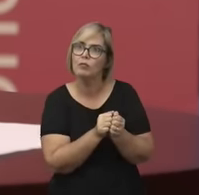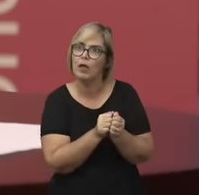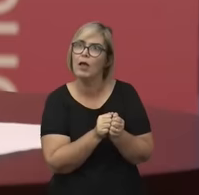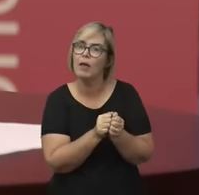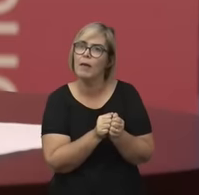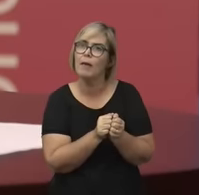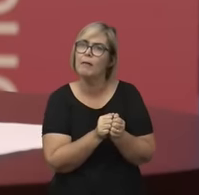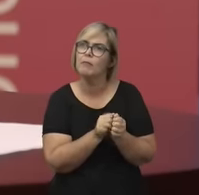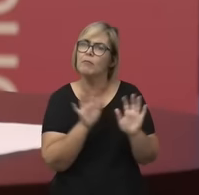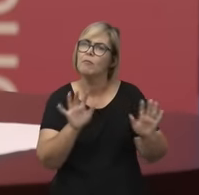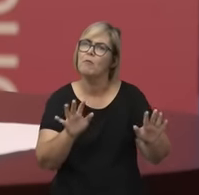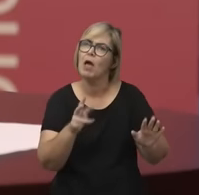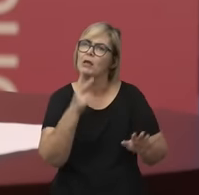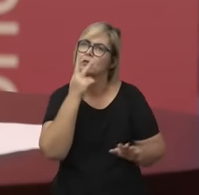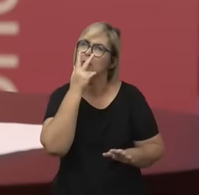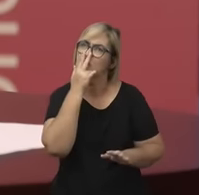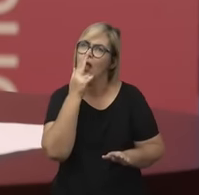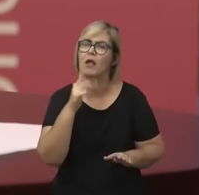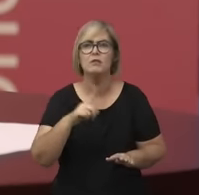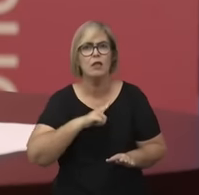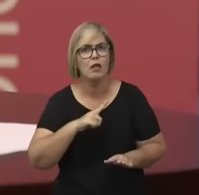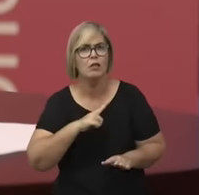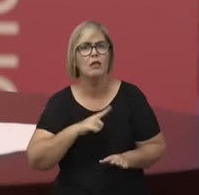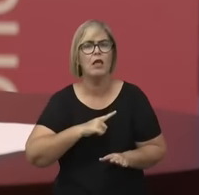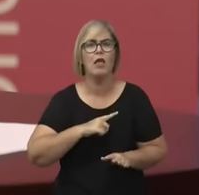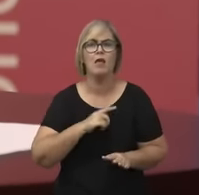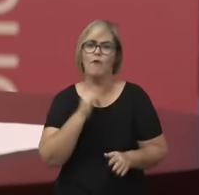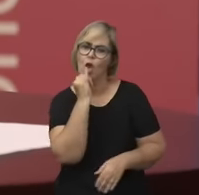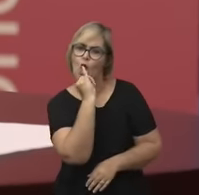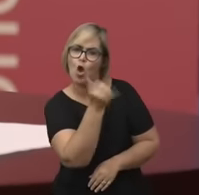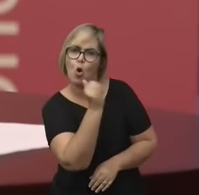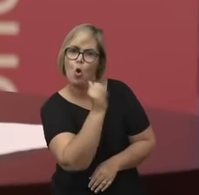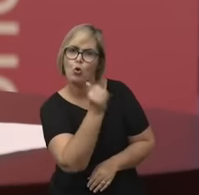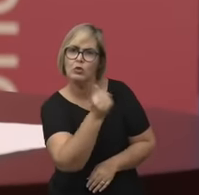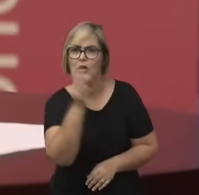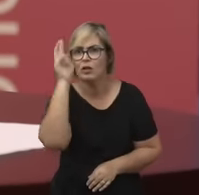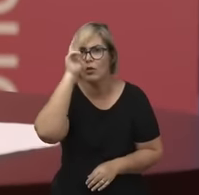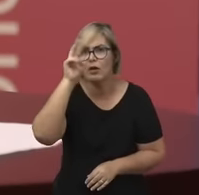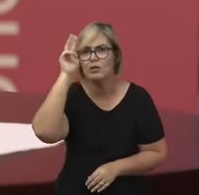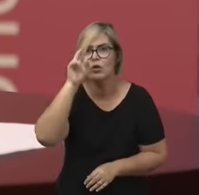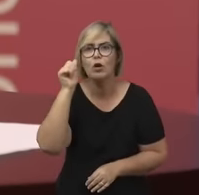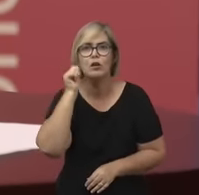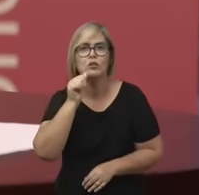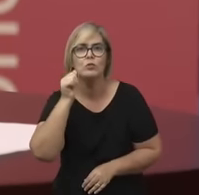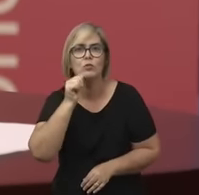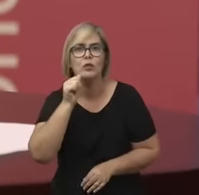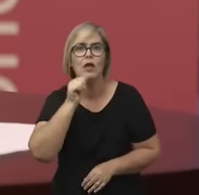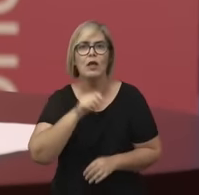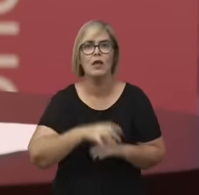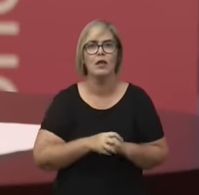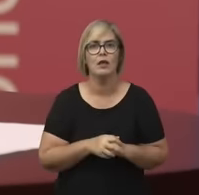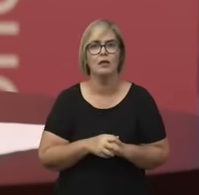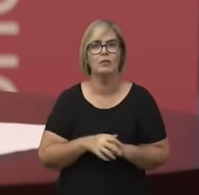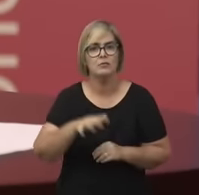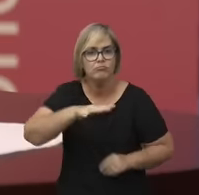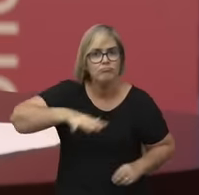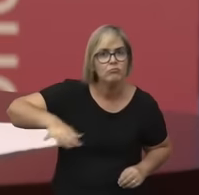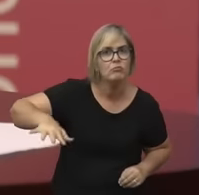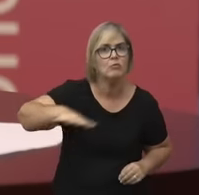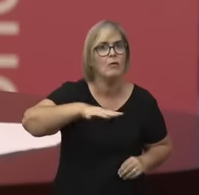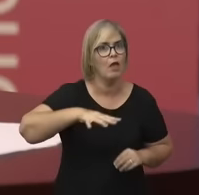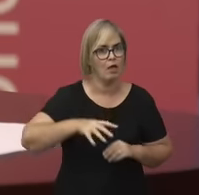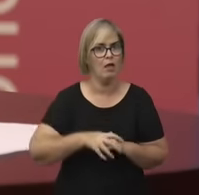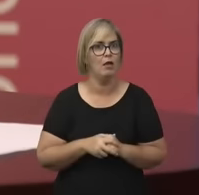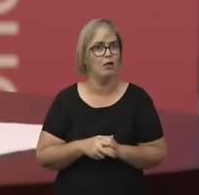que contam a história das grandes mulheres, as mulheres ilustres, antologias de mulheres filósofas, mas, a partir do século XIX, esses nomes